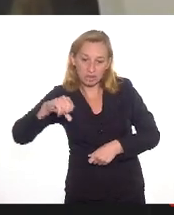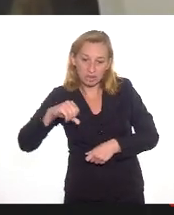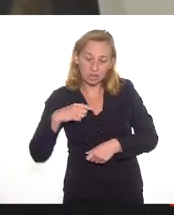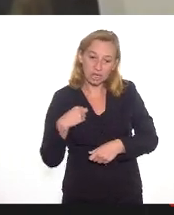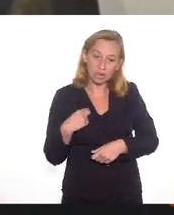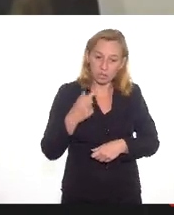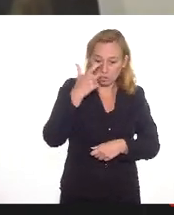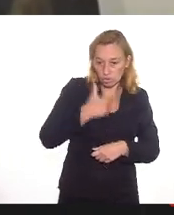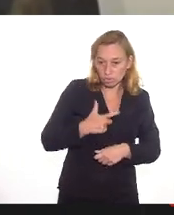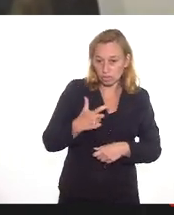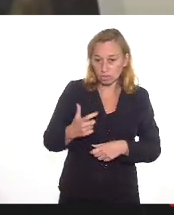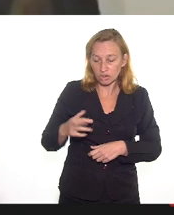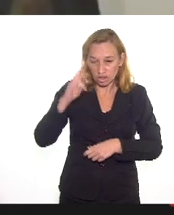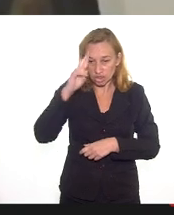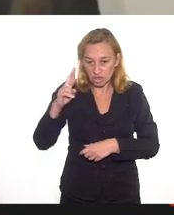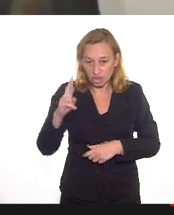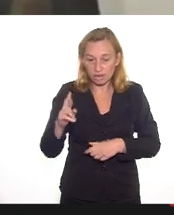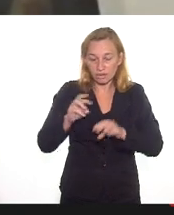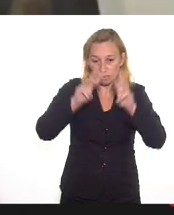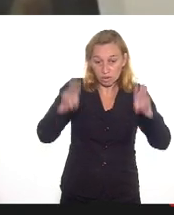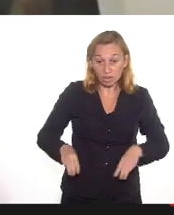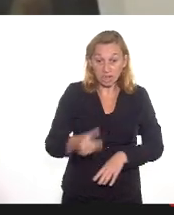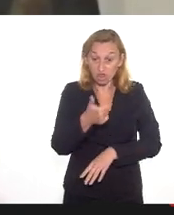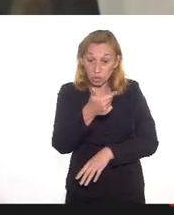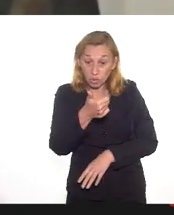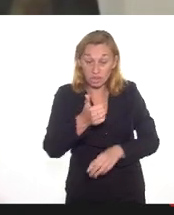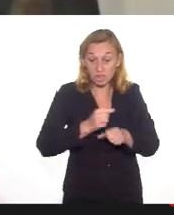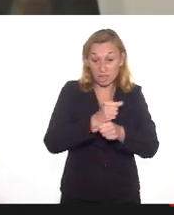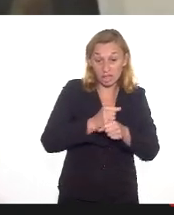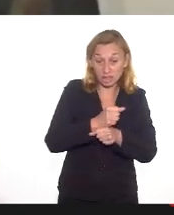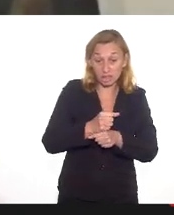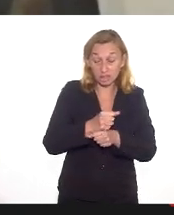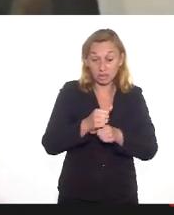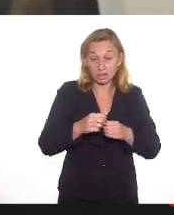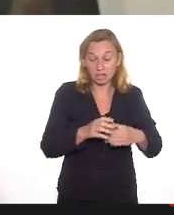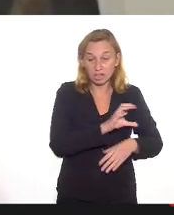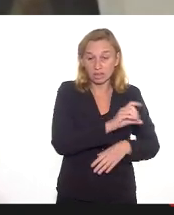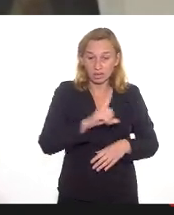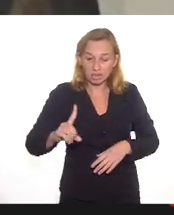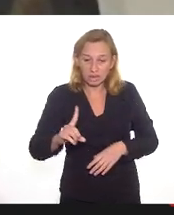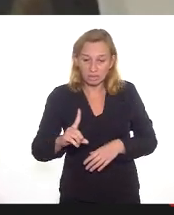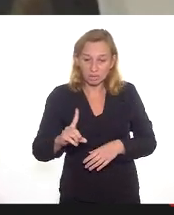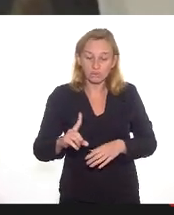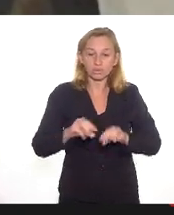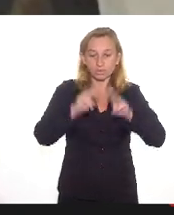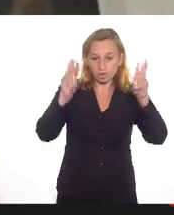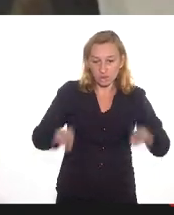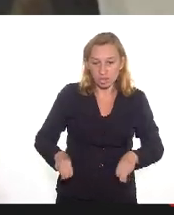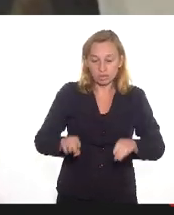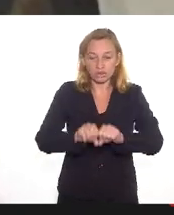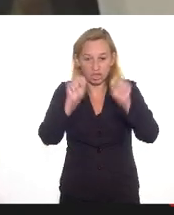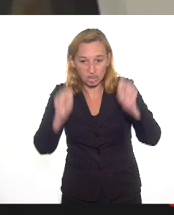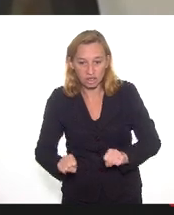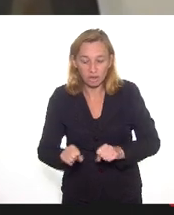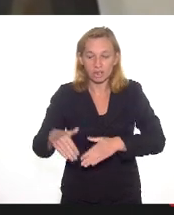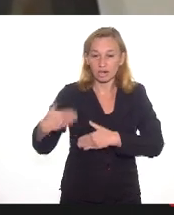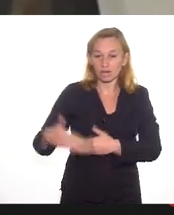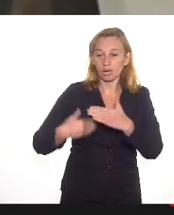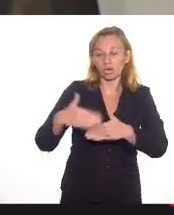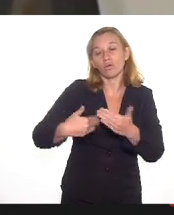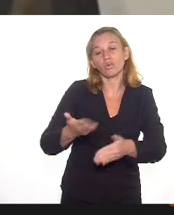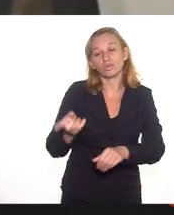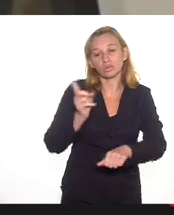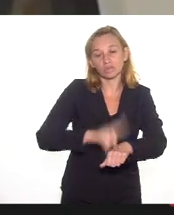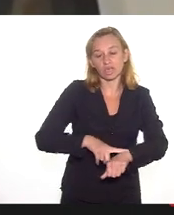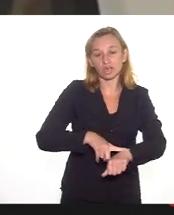superintendente de museus, mas há 12 anos coordeno o Sistema Estadual de Museus e tenho acompanhado ao longo desse tempo